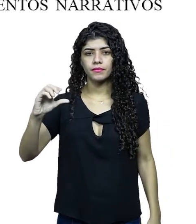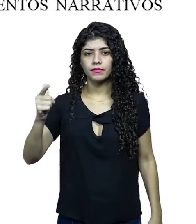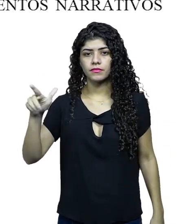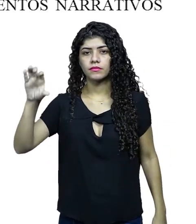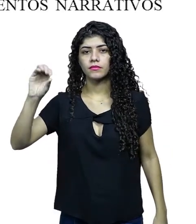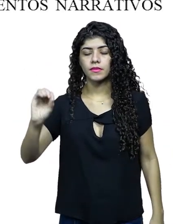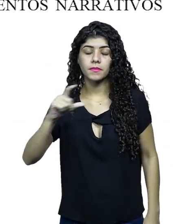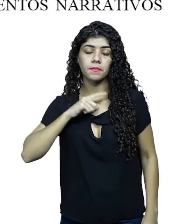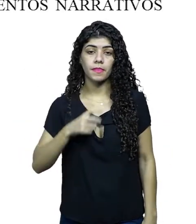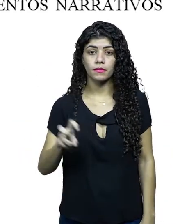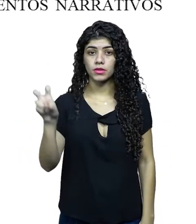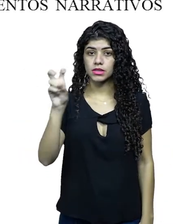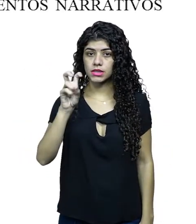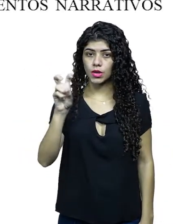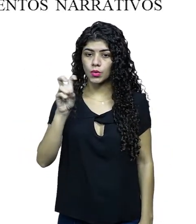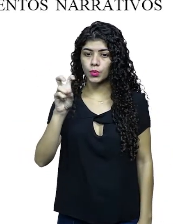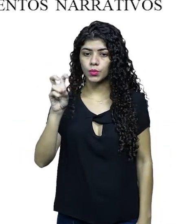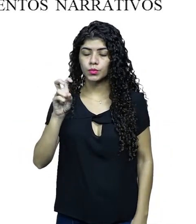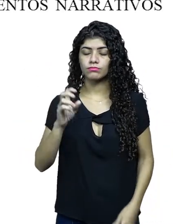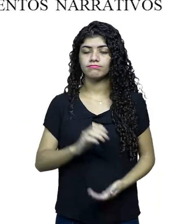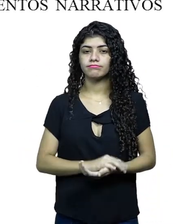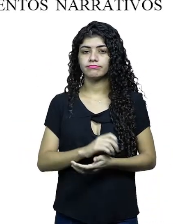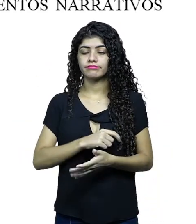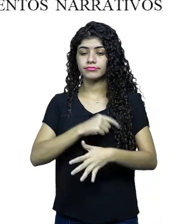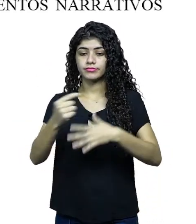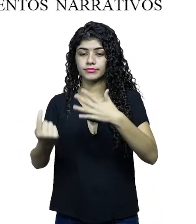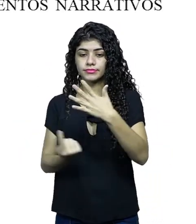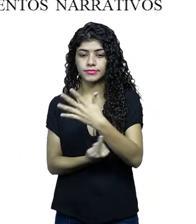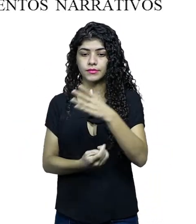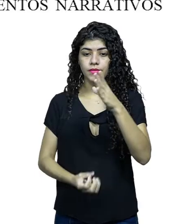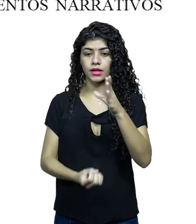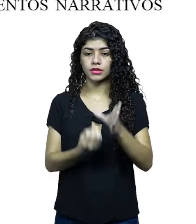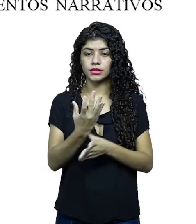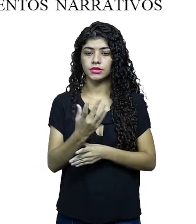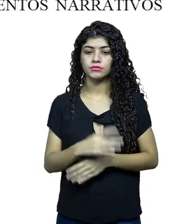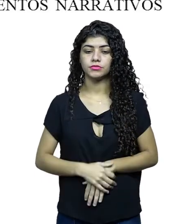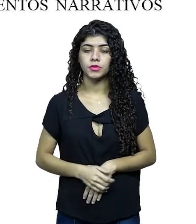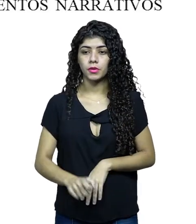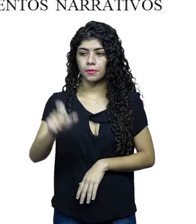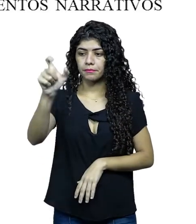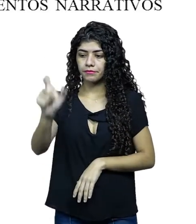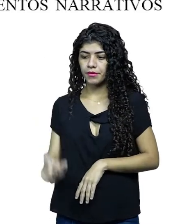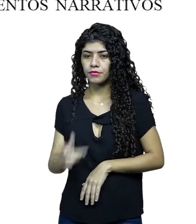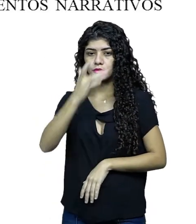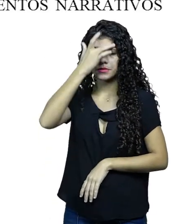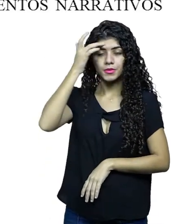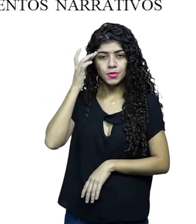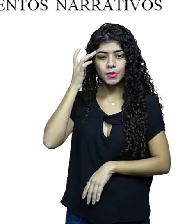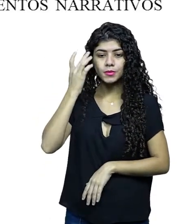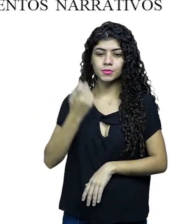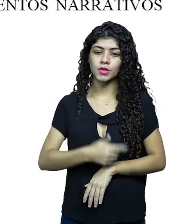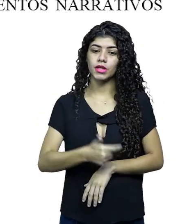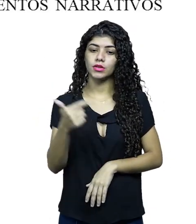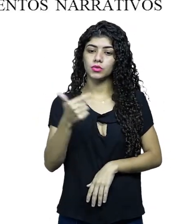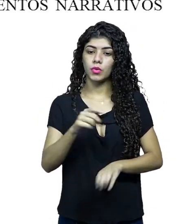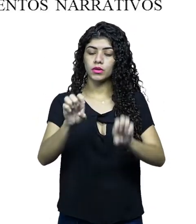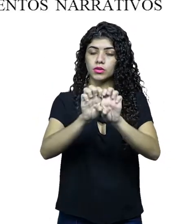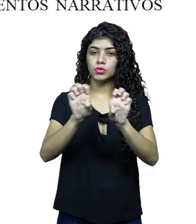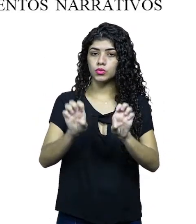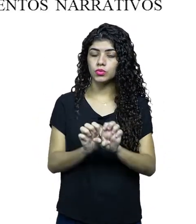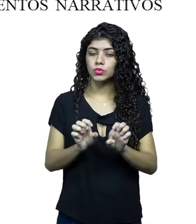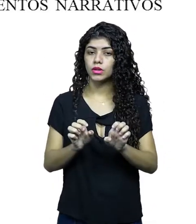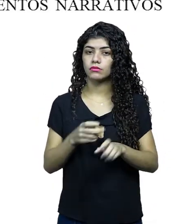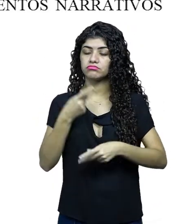Nós temos aqui cinco elementos criativos. Um, perfil dos personagens. Dois,